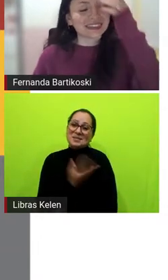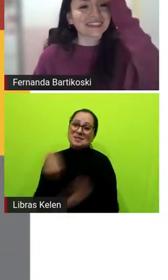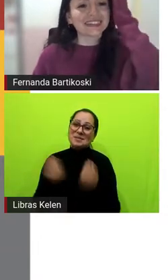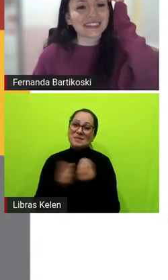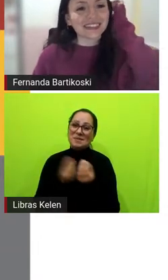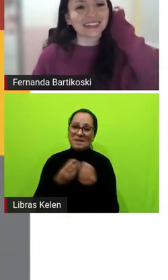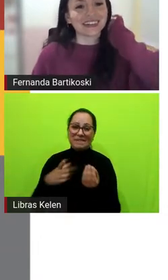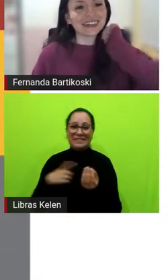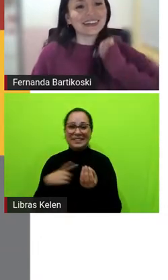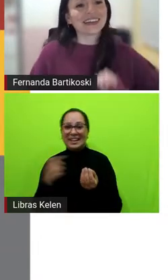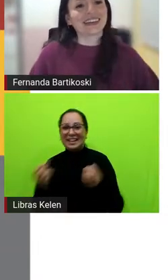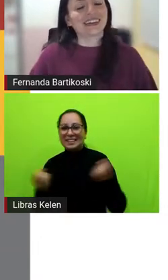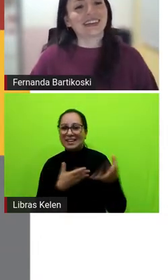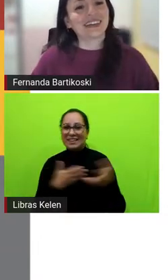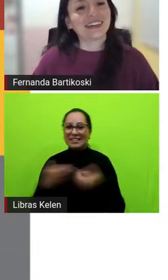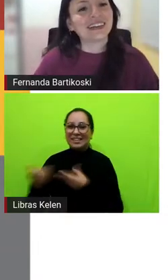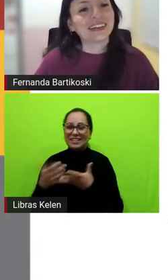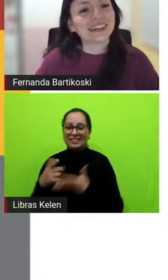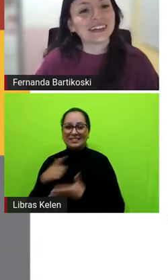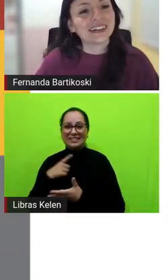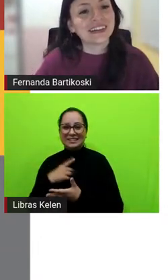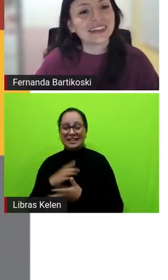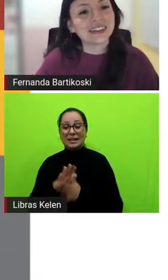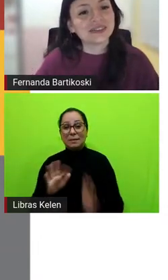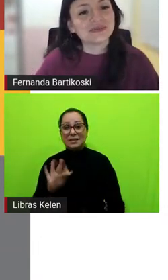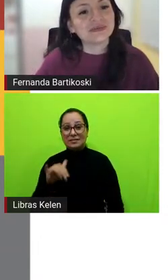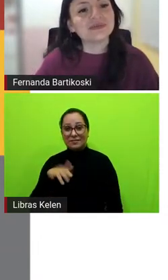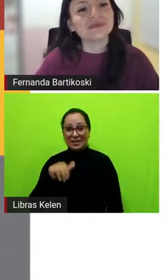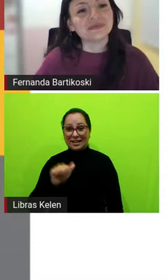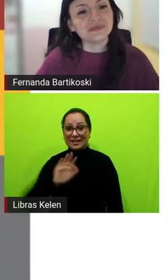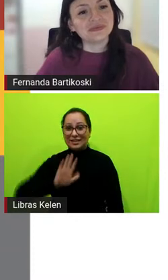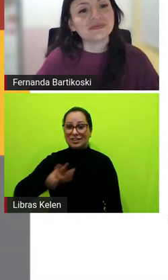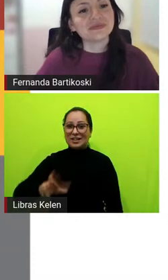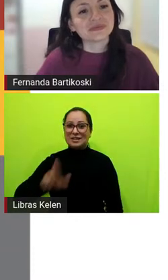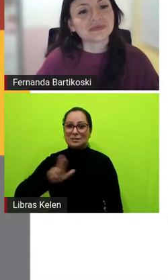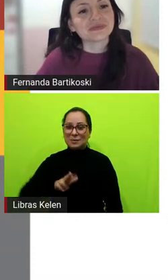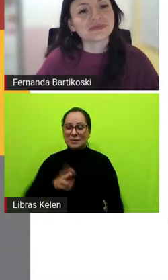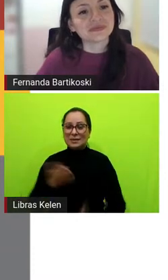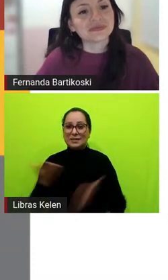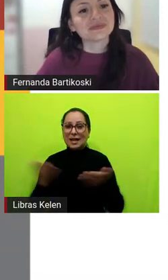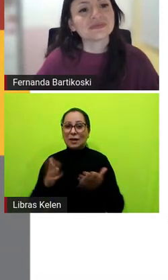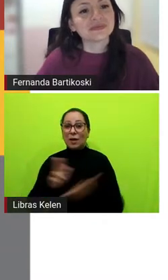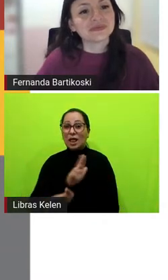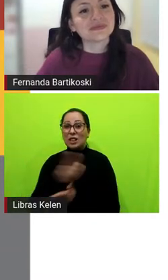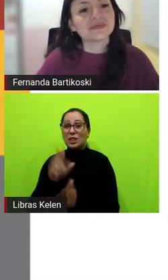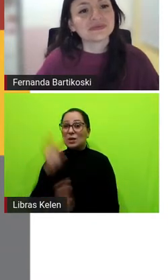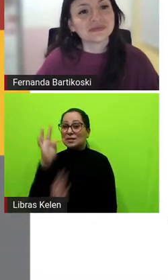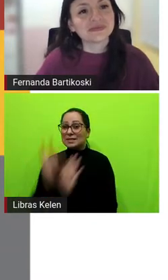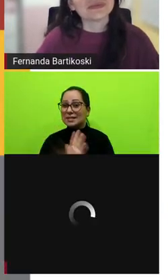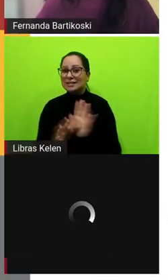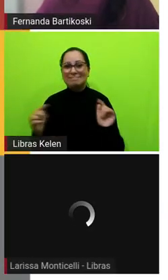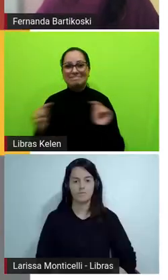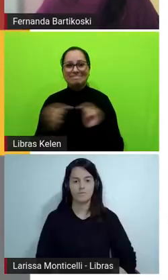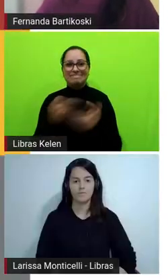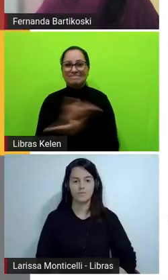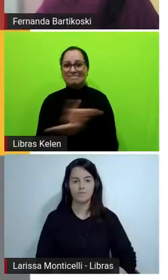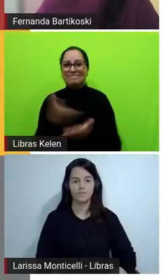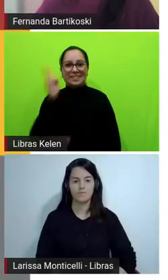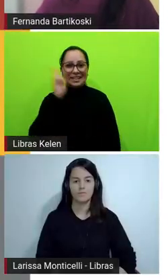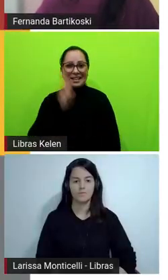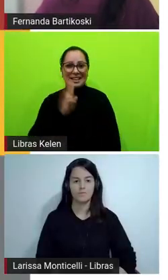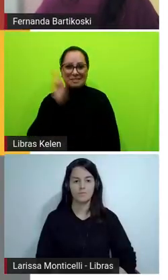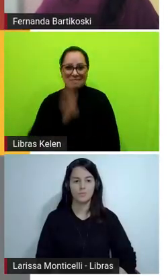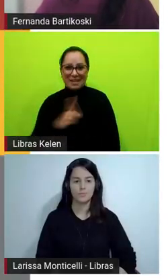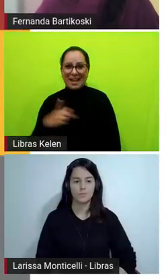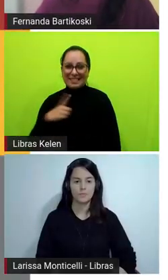nova vai vir mas a Fernanda já deu a resposta agora com o nome do texto com certeza vocês vão lembrar o incrível